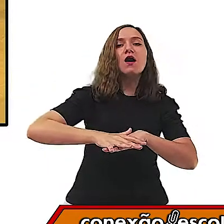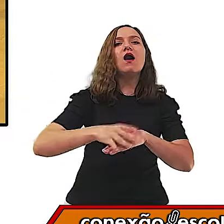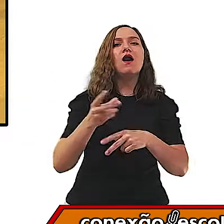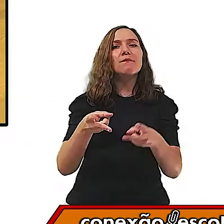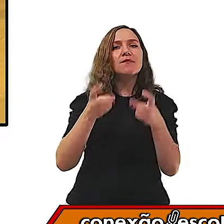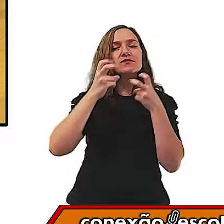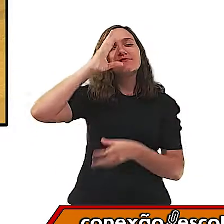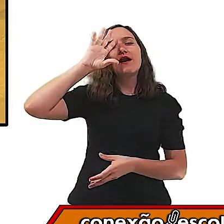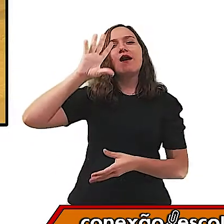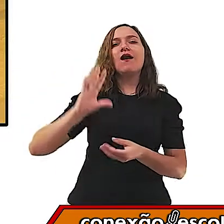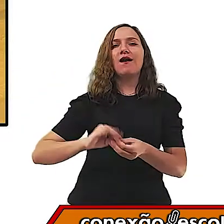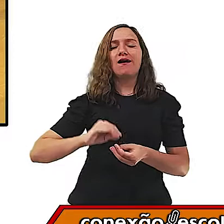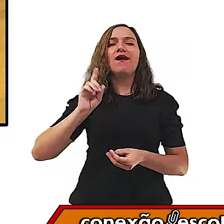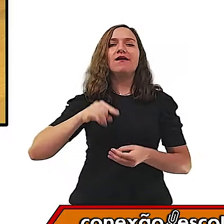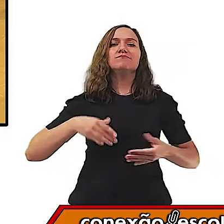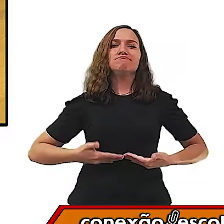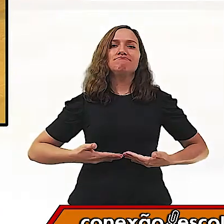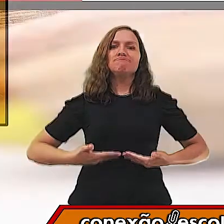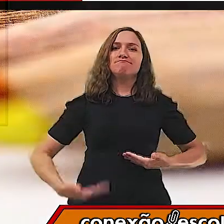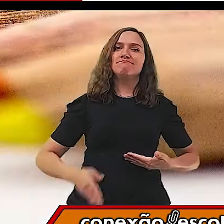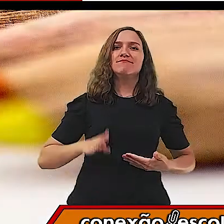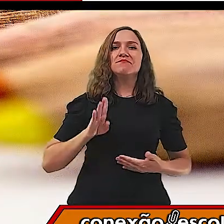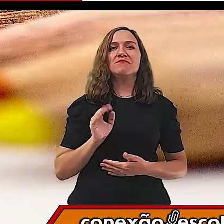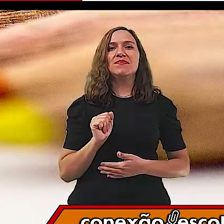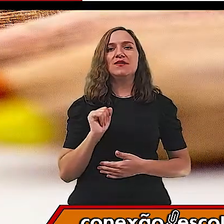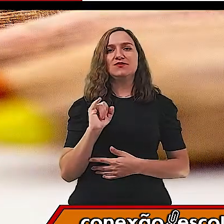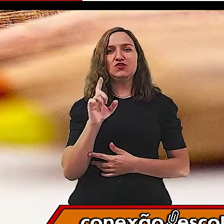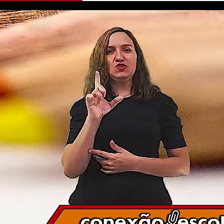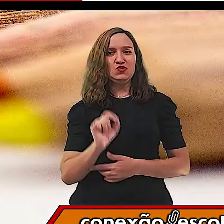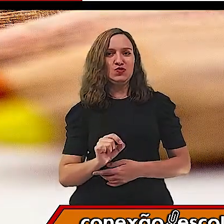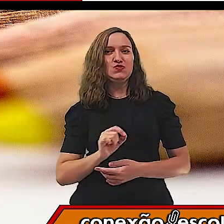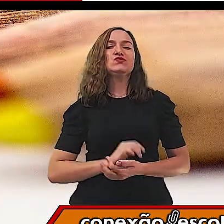percebemos que é o nível baixo.